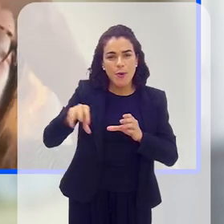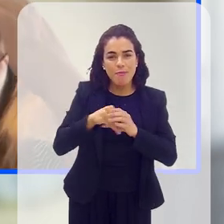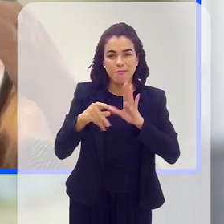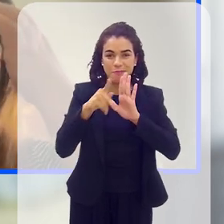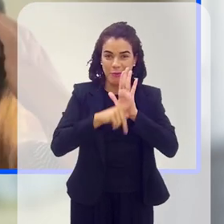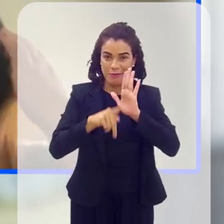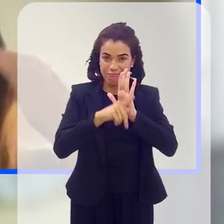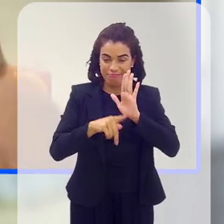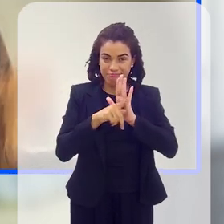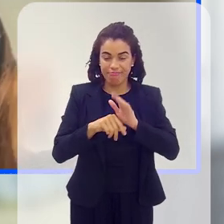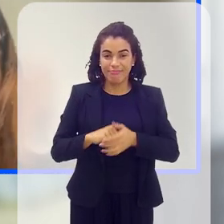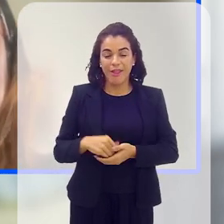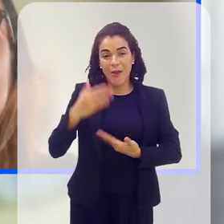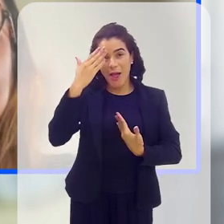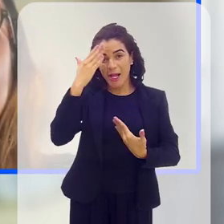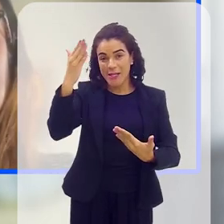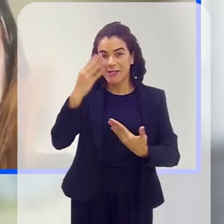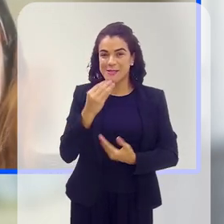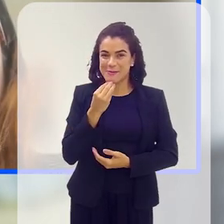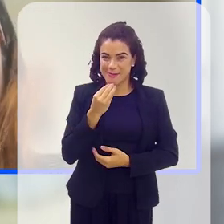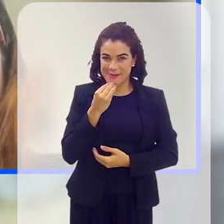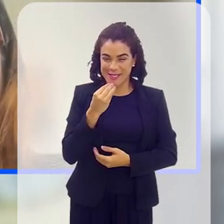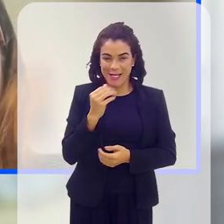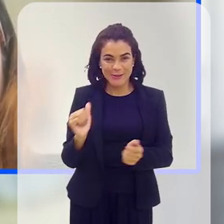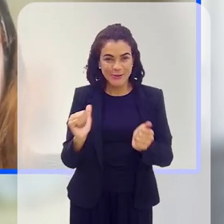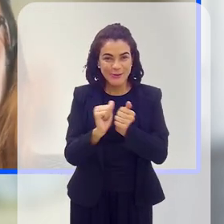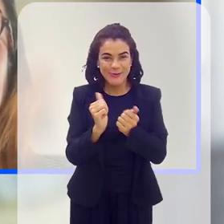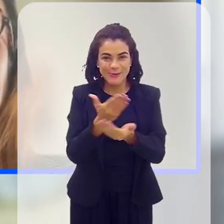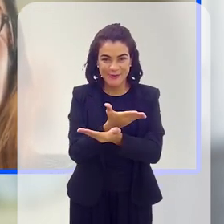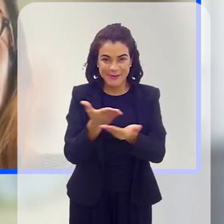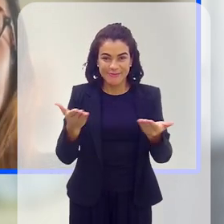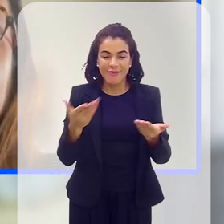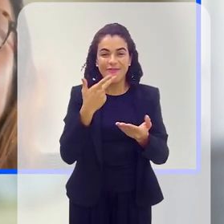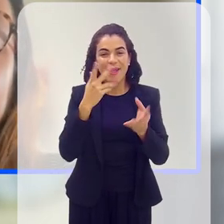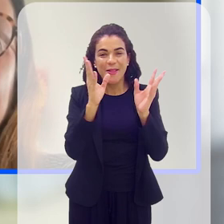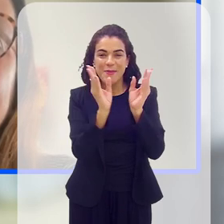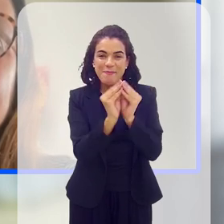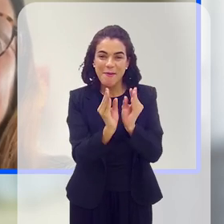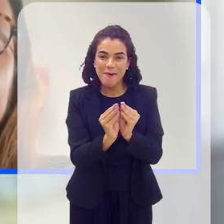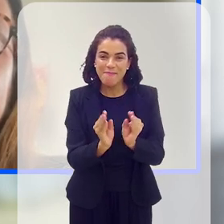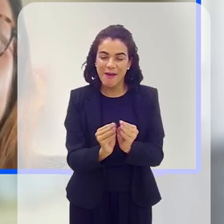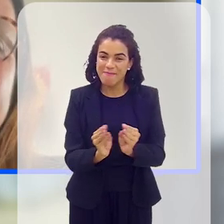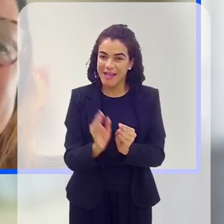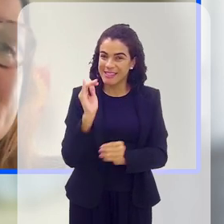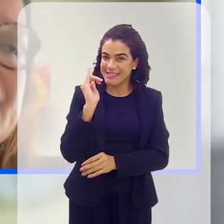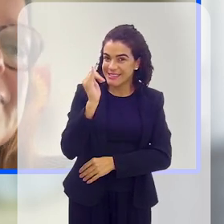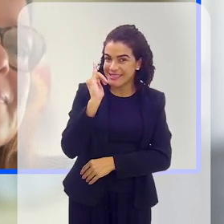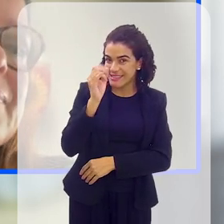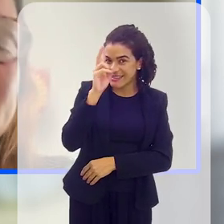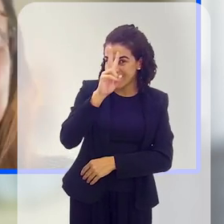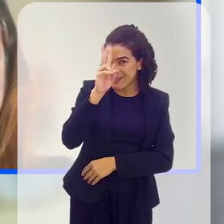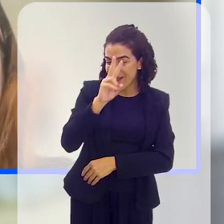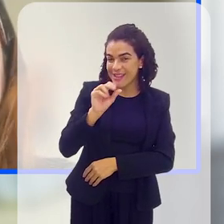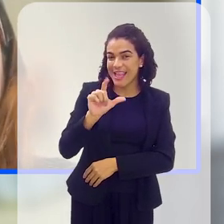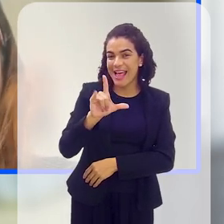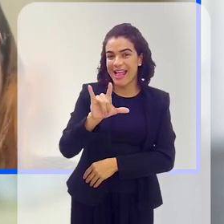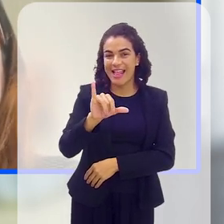Primeiramente, agradeço a oportunidade de estar junto de vocês. Falando um pouquinho da história, contando a história da Liz.